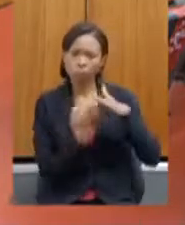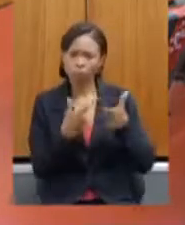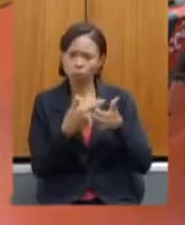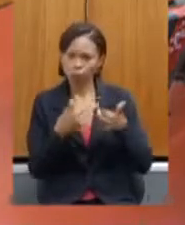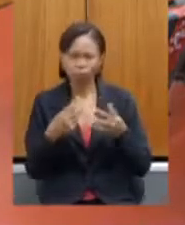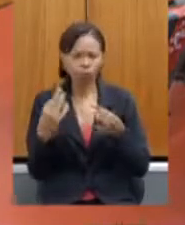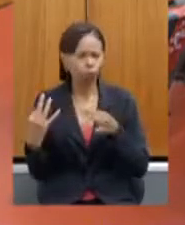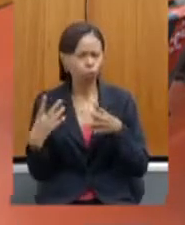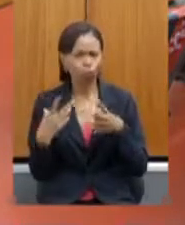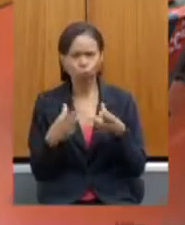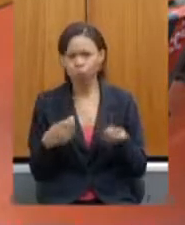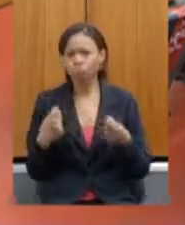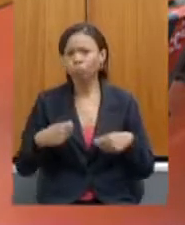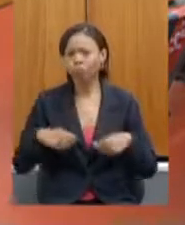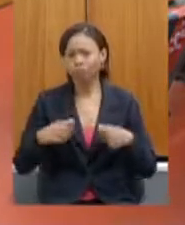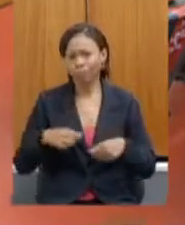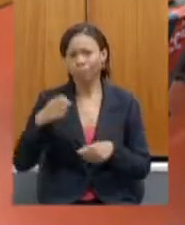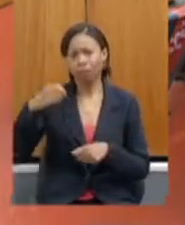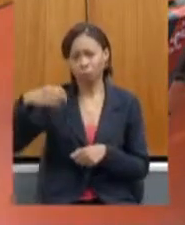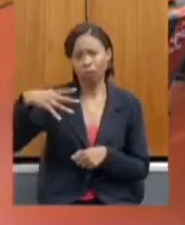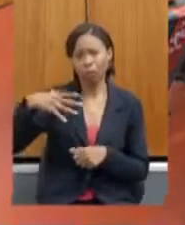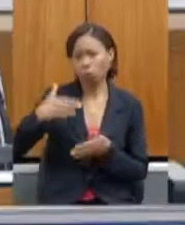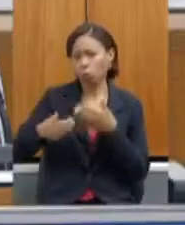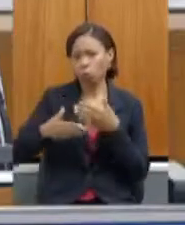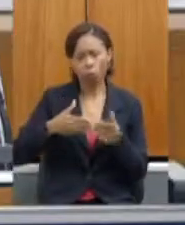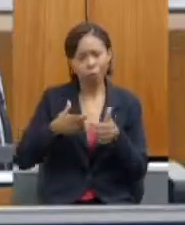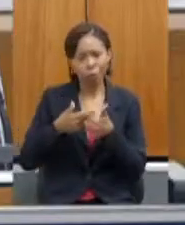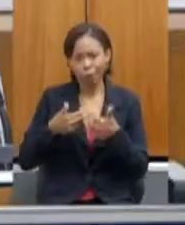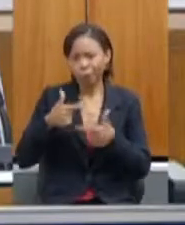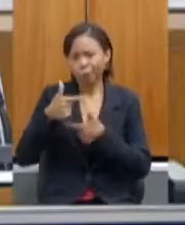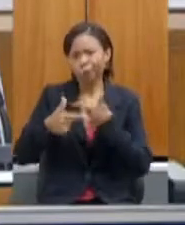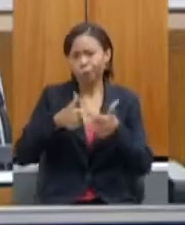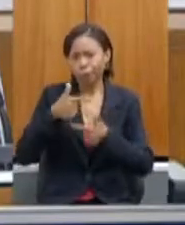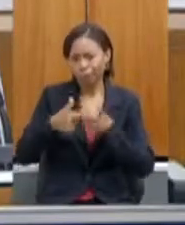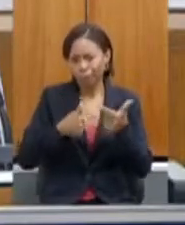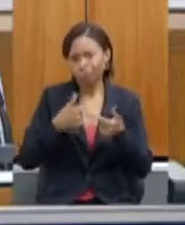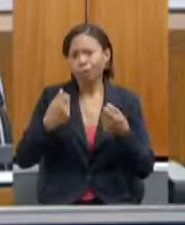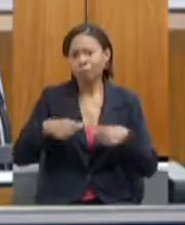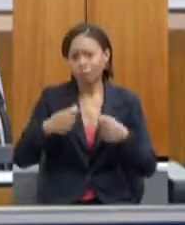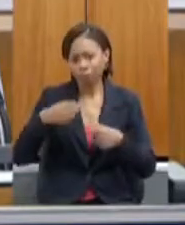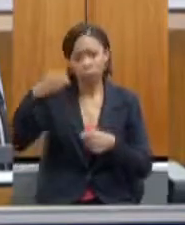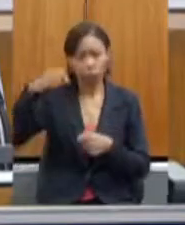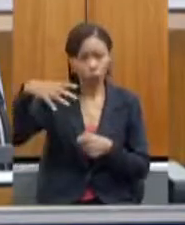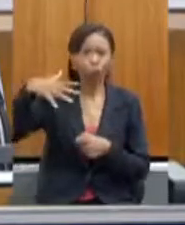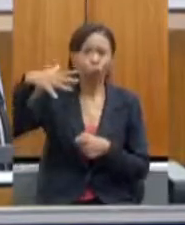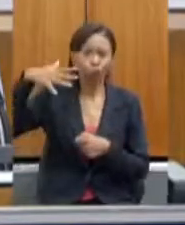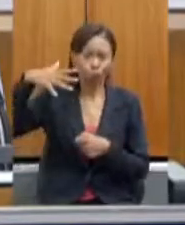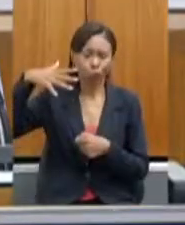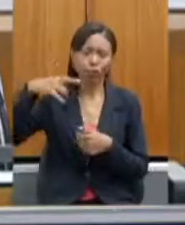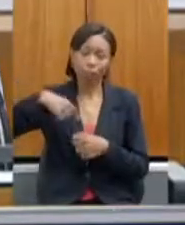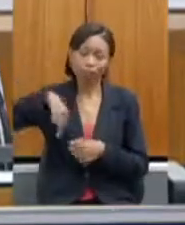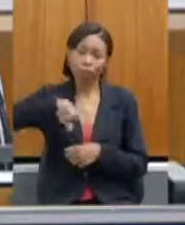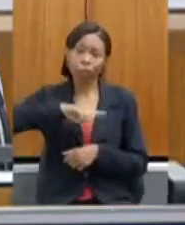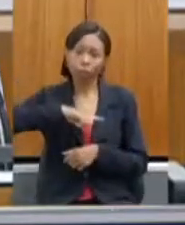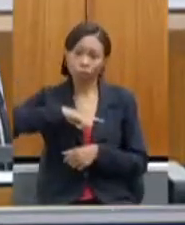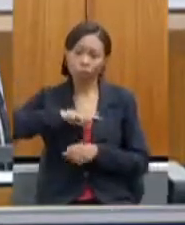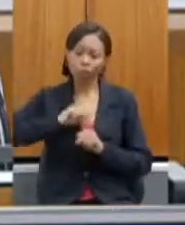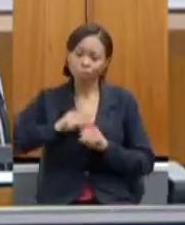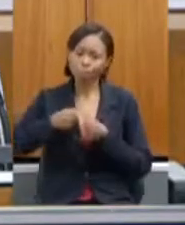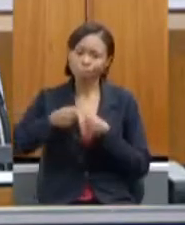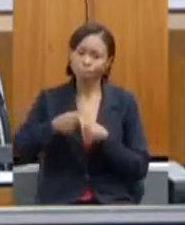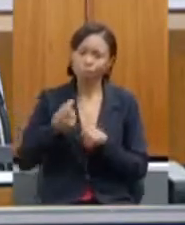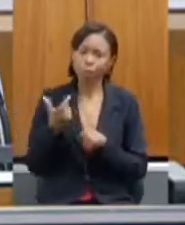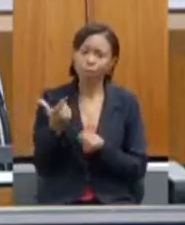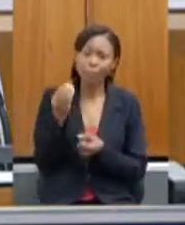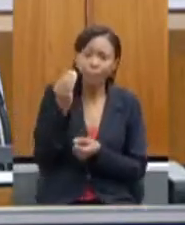energia seja qualquer que seja atividade que o produtor exerça nós vamos sim fazer um grande empenho para conseguir esses recursos para Minas